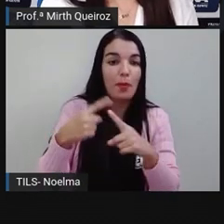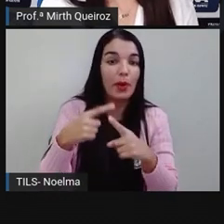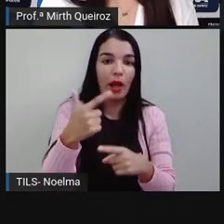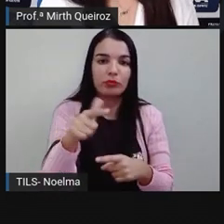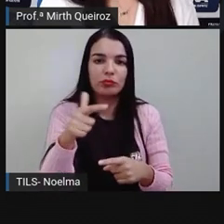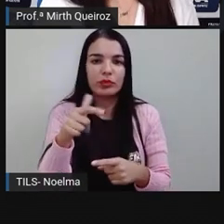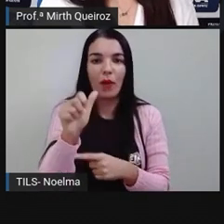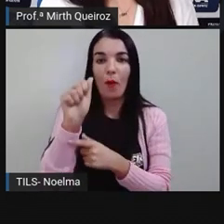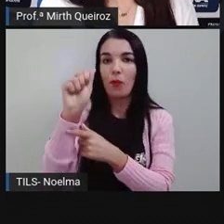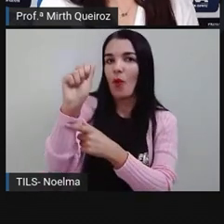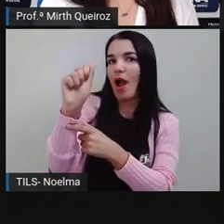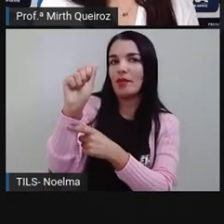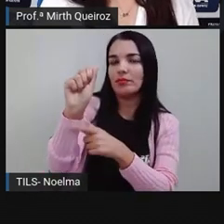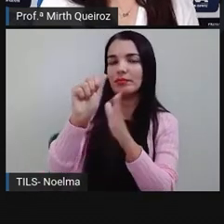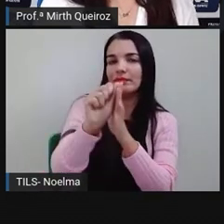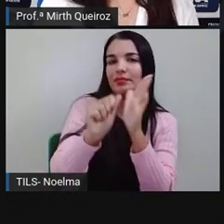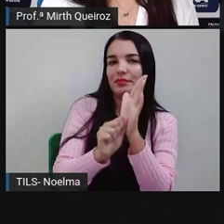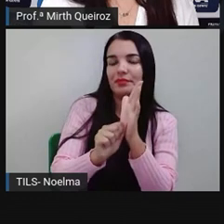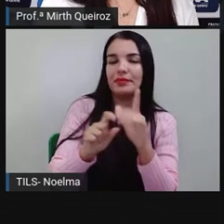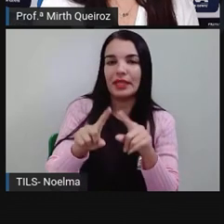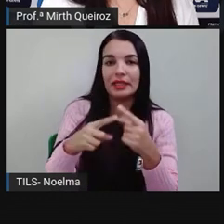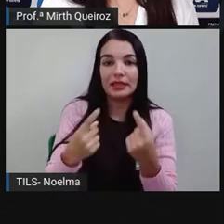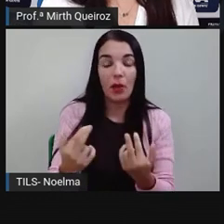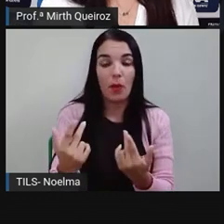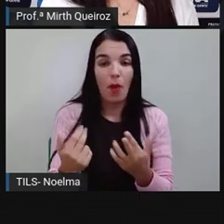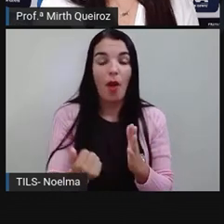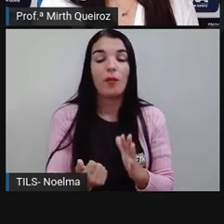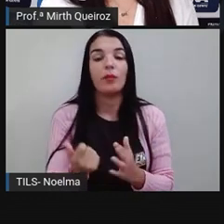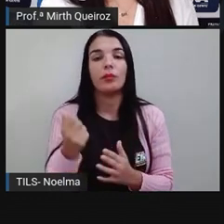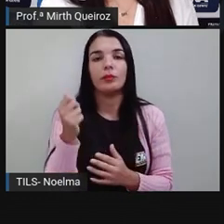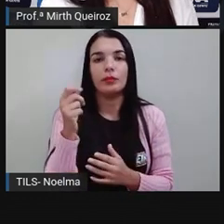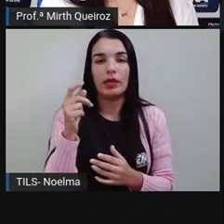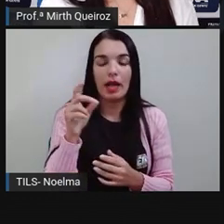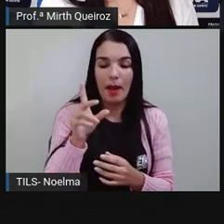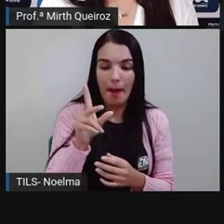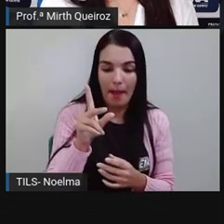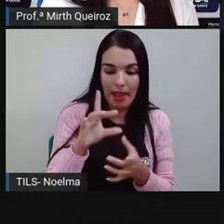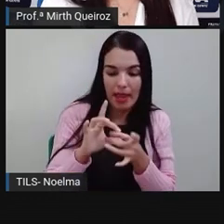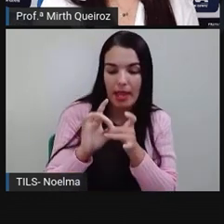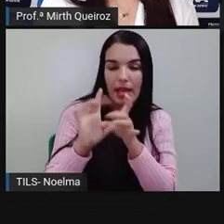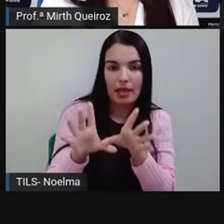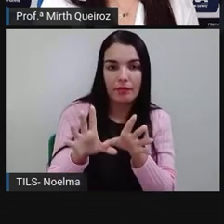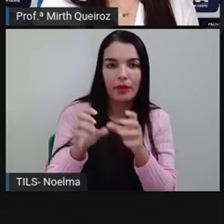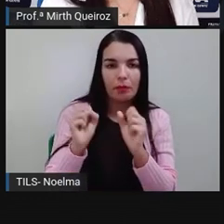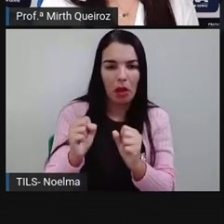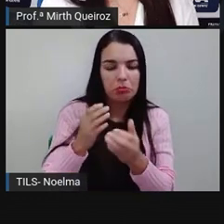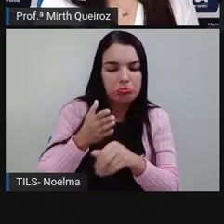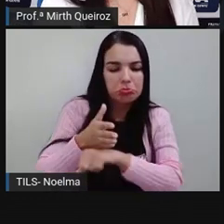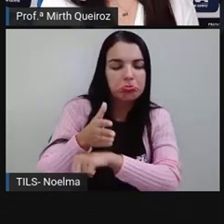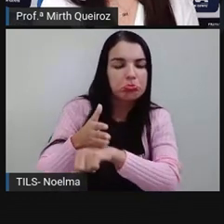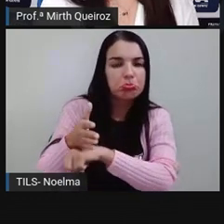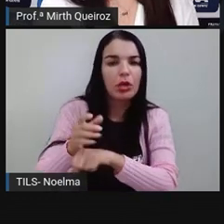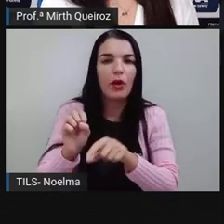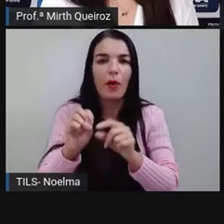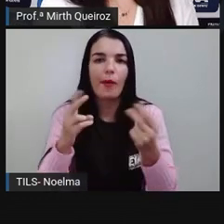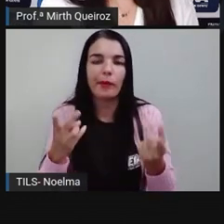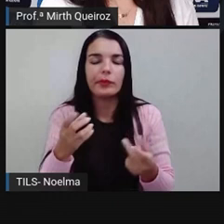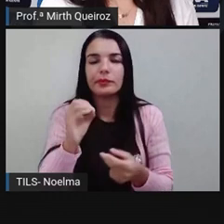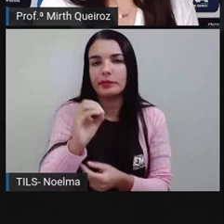artigo A. Assim ficaria também com permitido. Permitida a entrada de animais ou